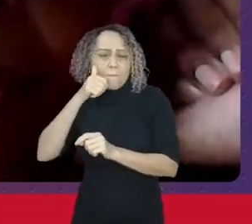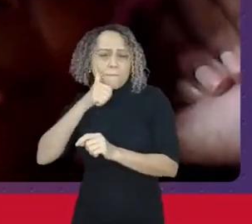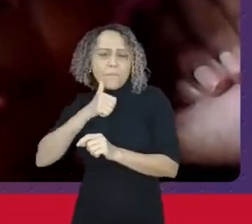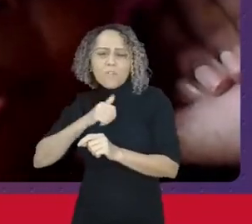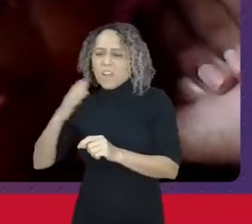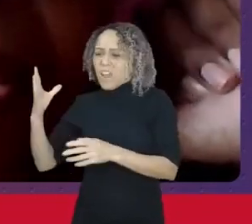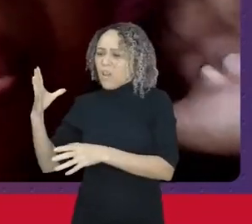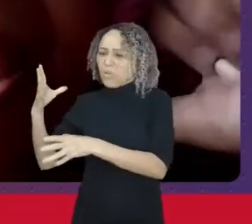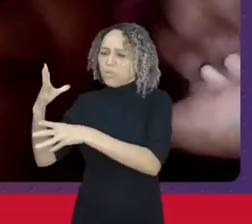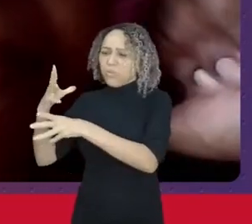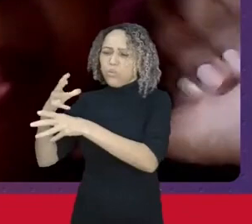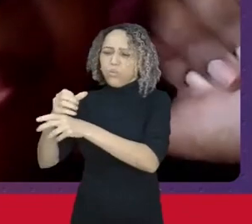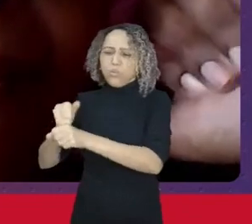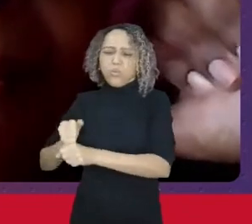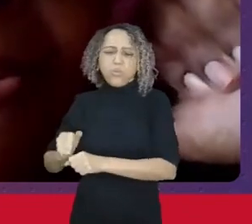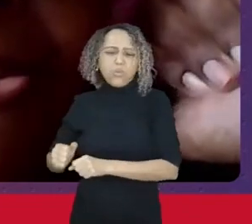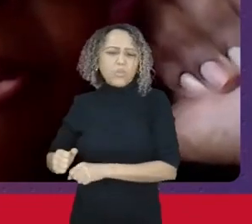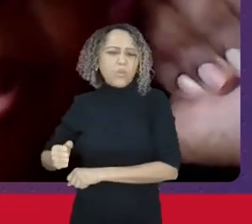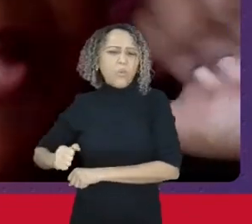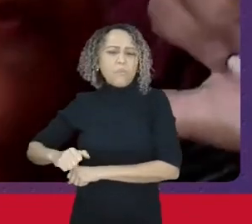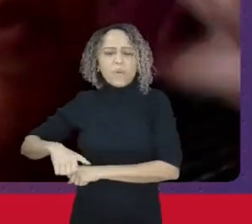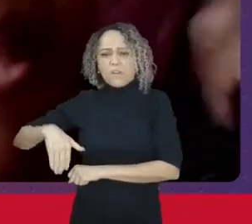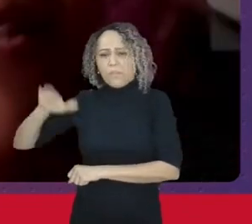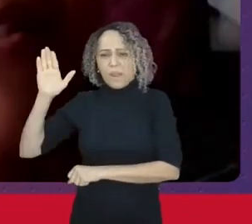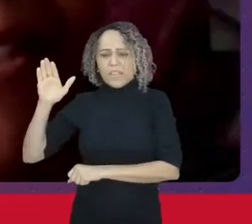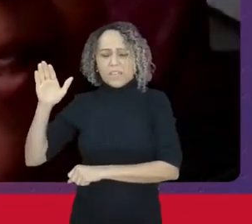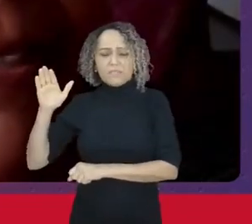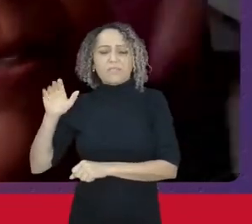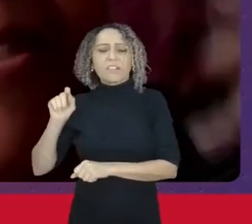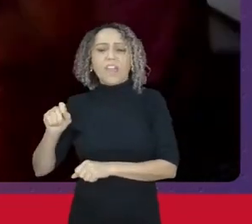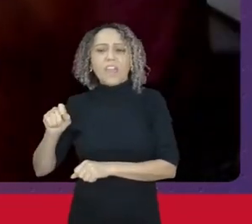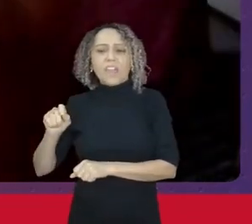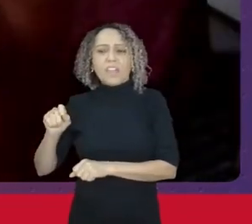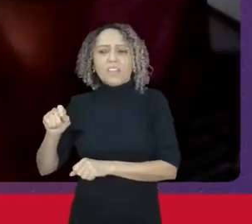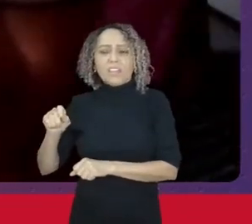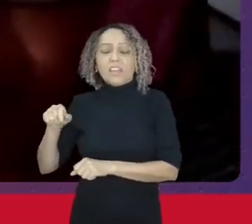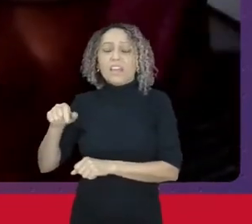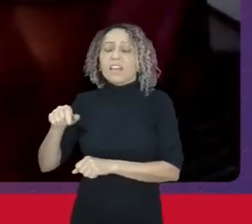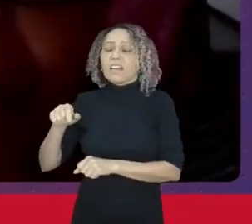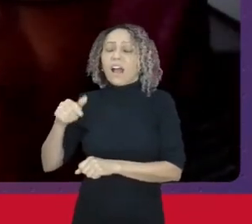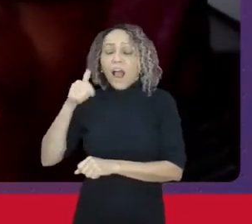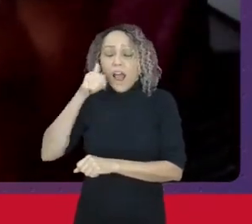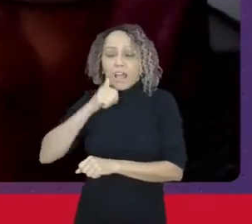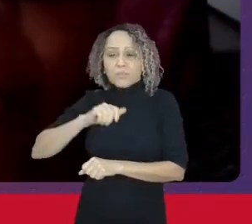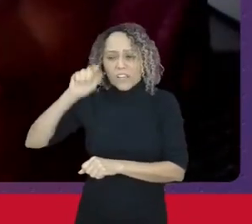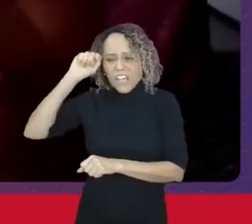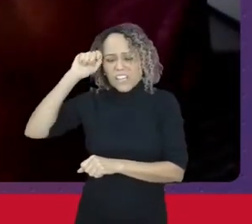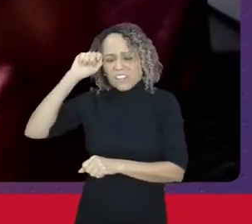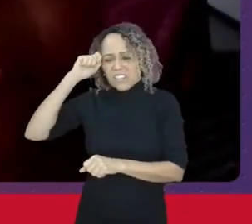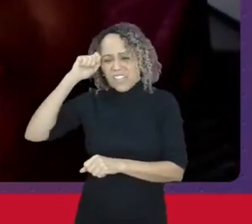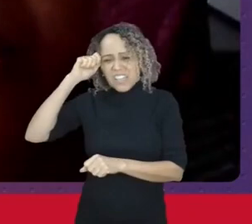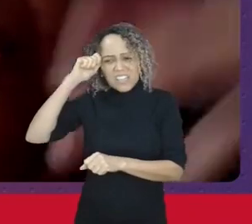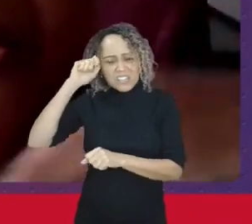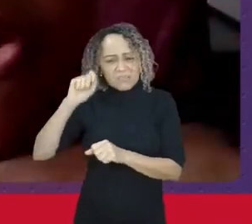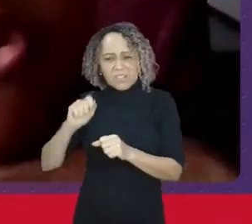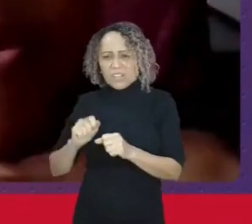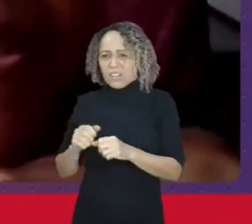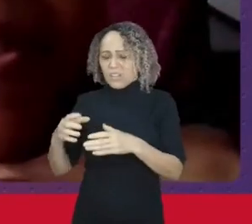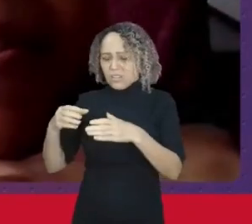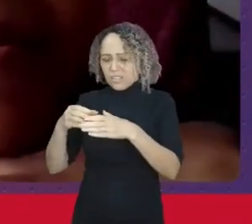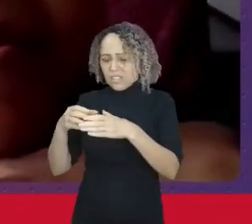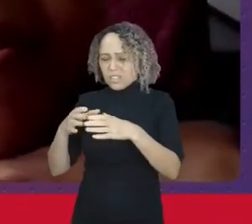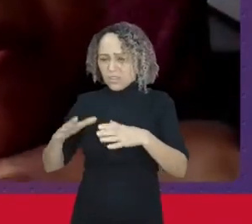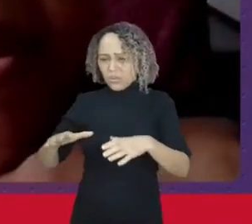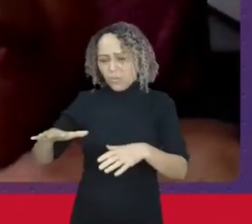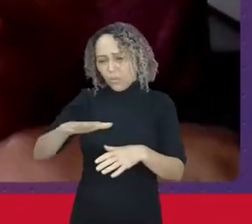e entre elas as mulheres negras são a maioria então como dizia em